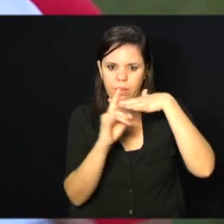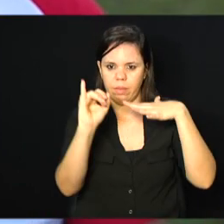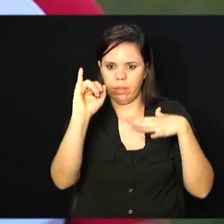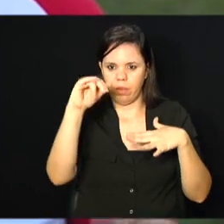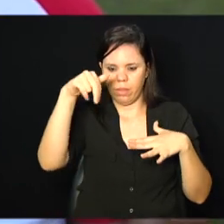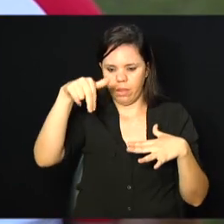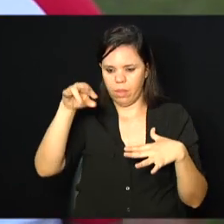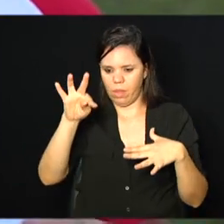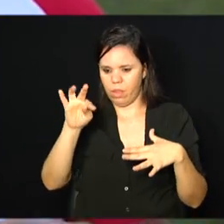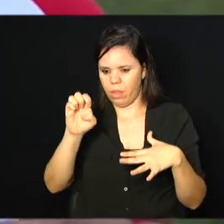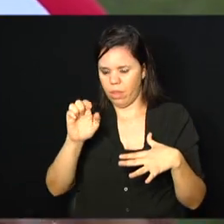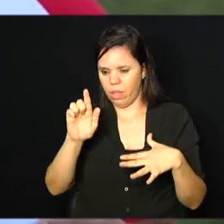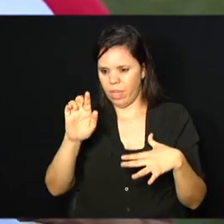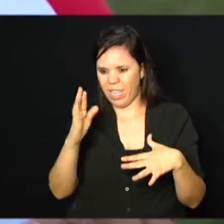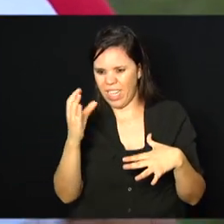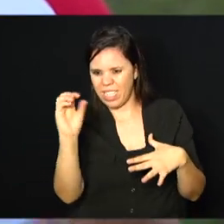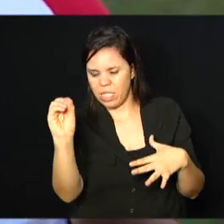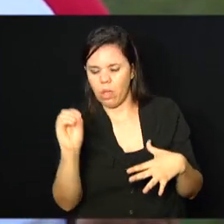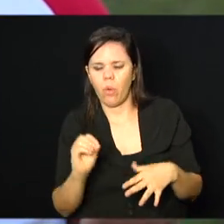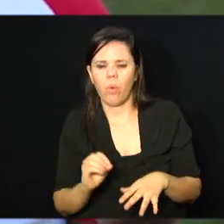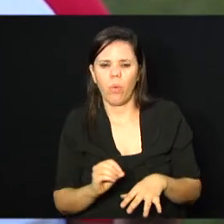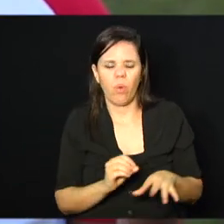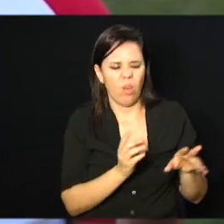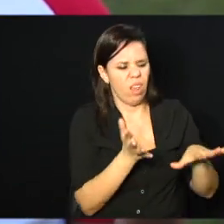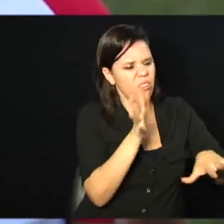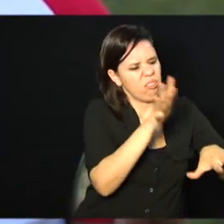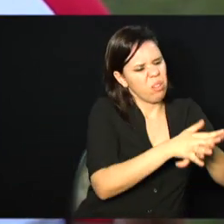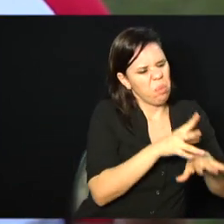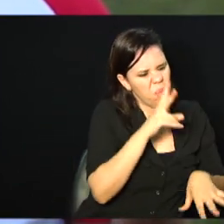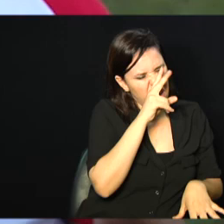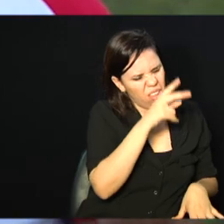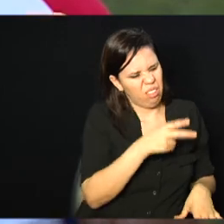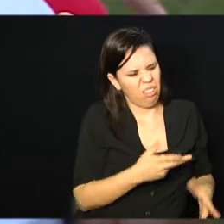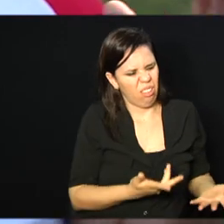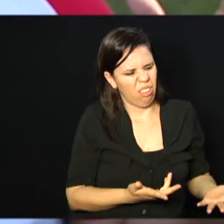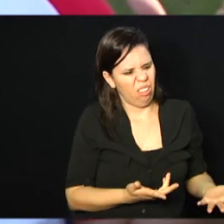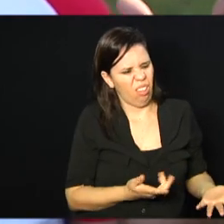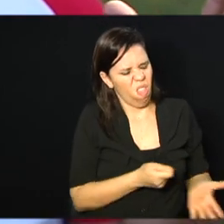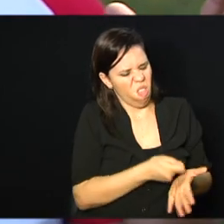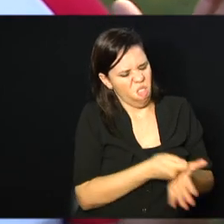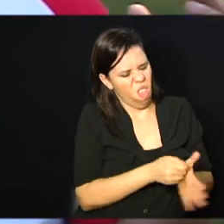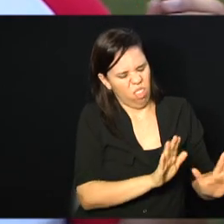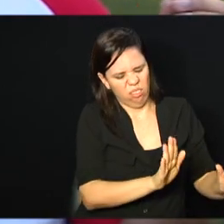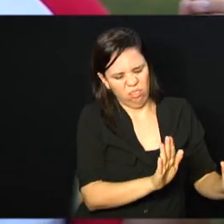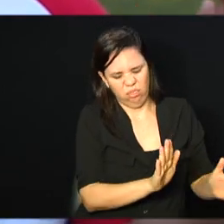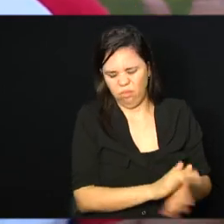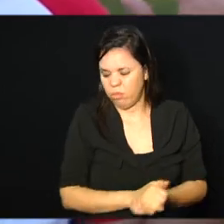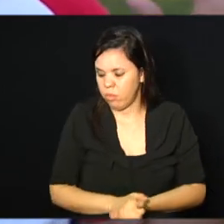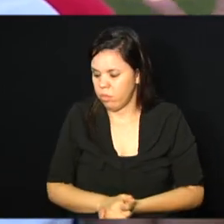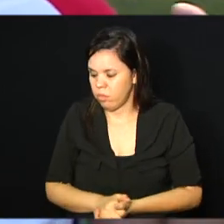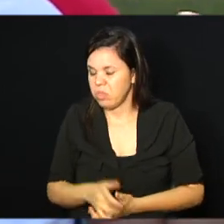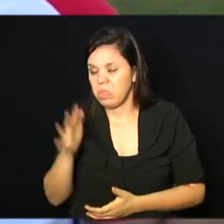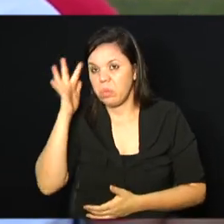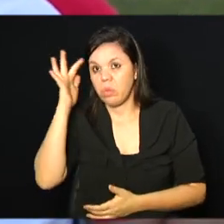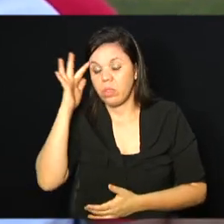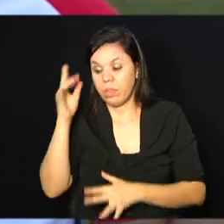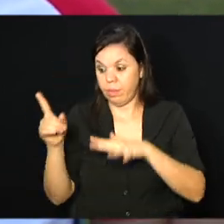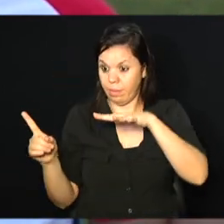forçada, né? Eu acho que a inclusão, a integração,